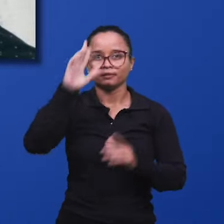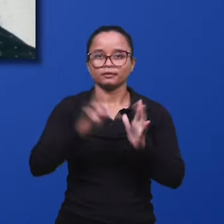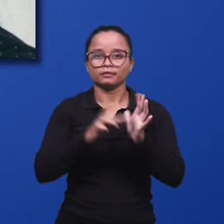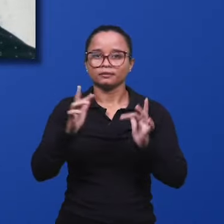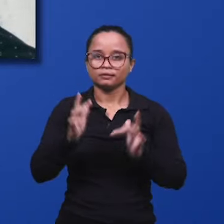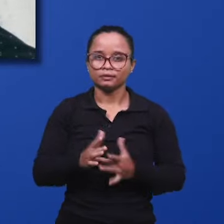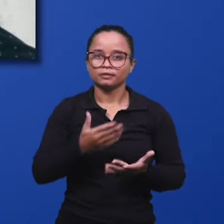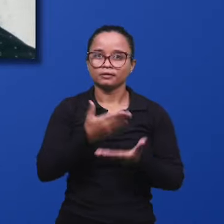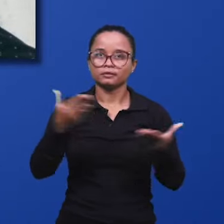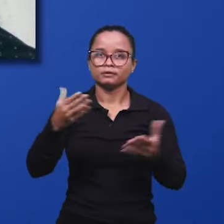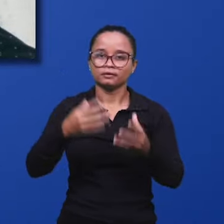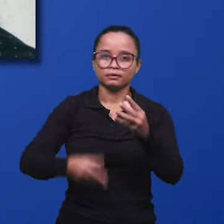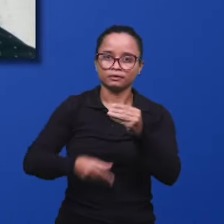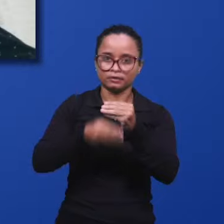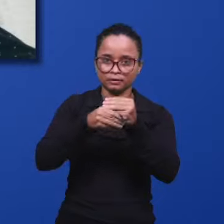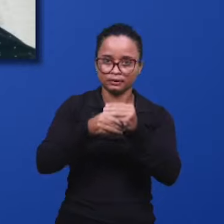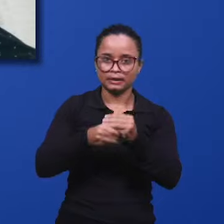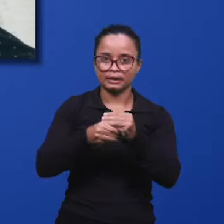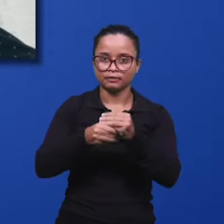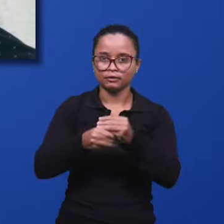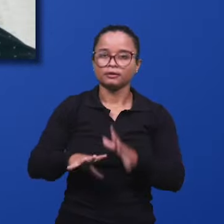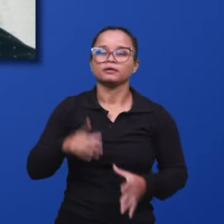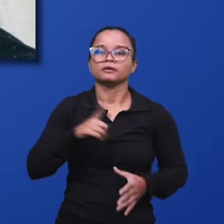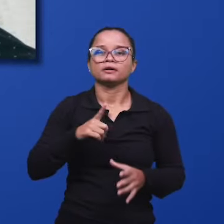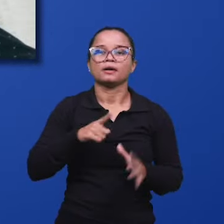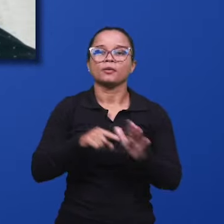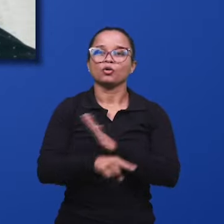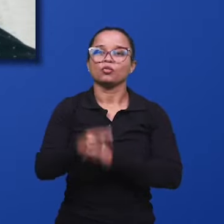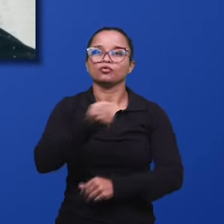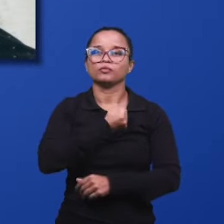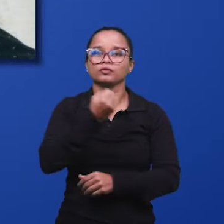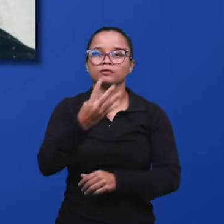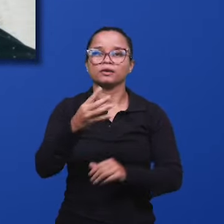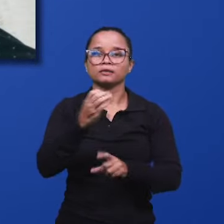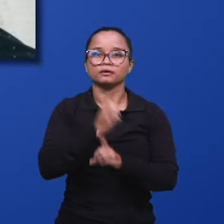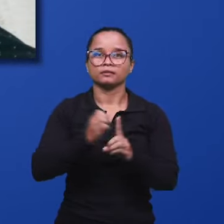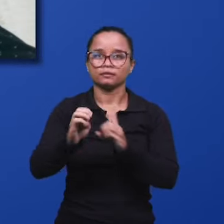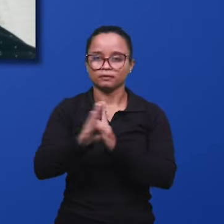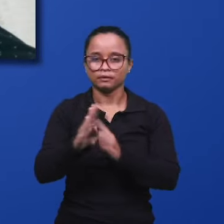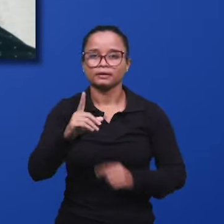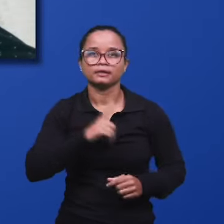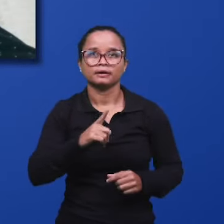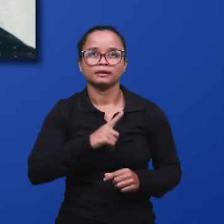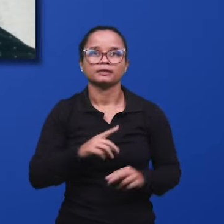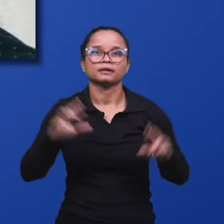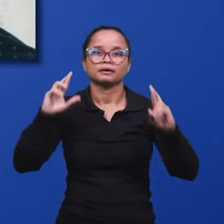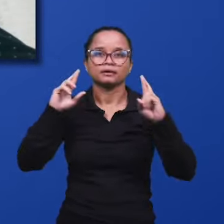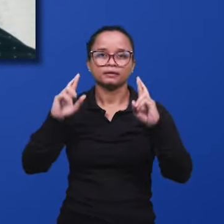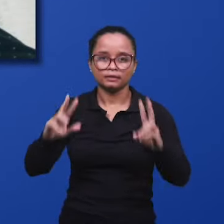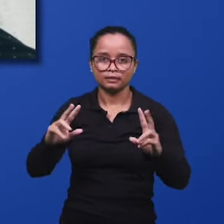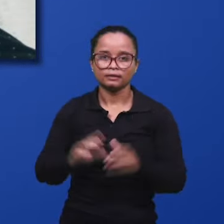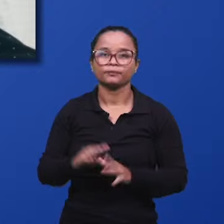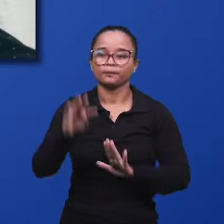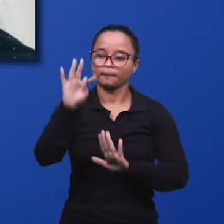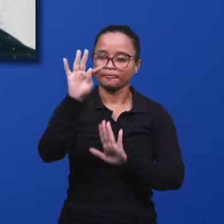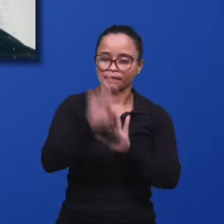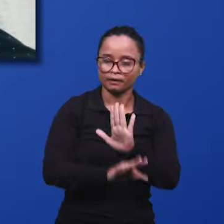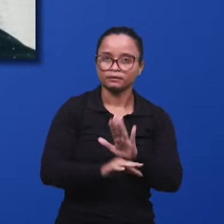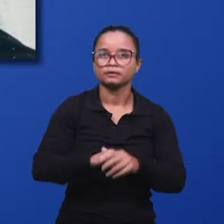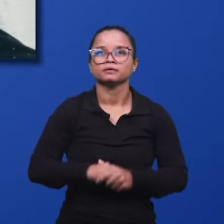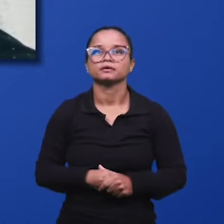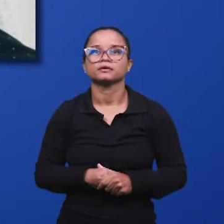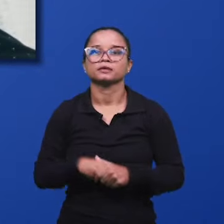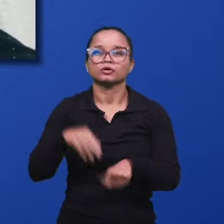Senhor Jesus. Segue a nossa contribuição da pergunta, número 4, da Escola Bíblica Dominical. Existe diferença nos textos